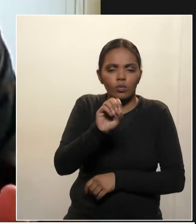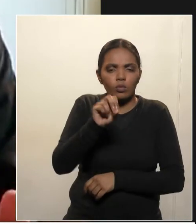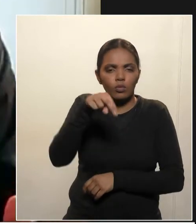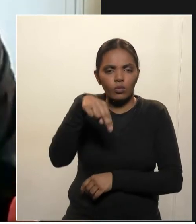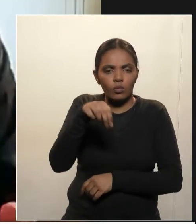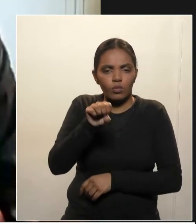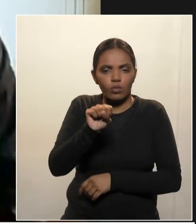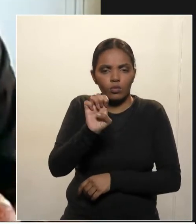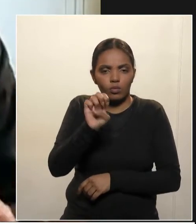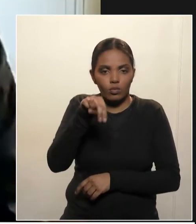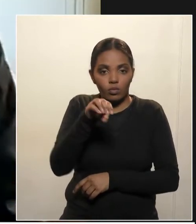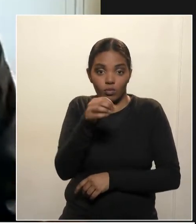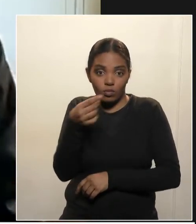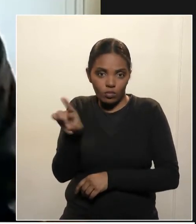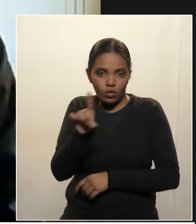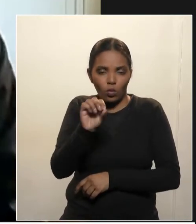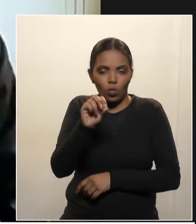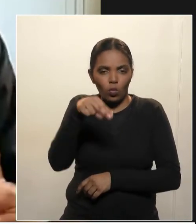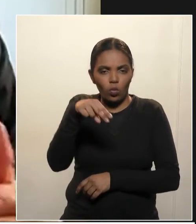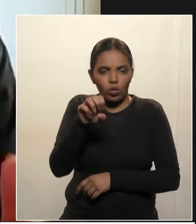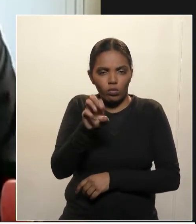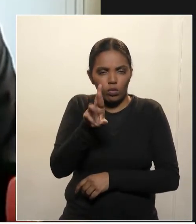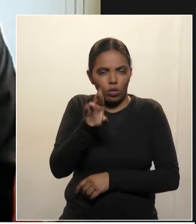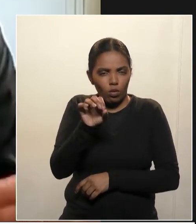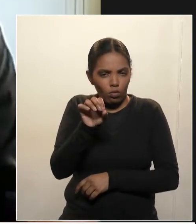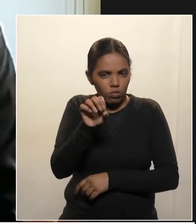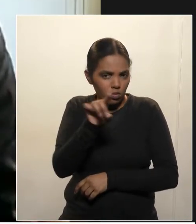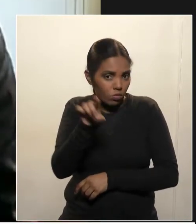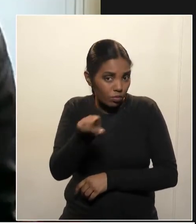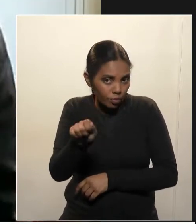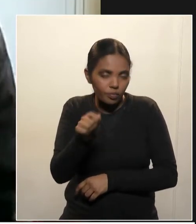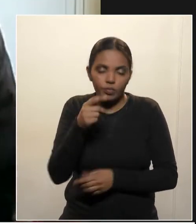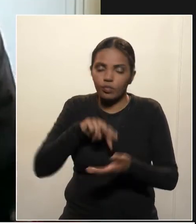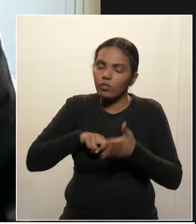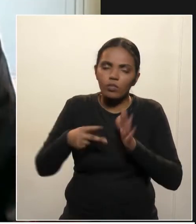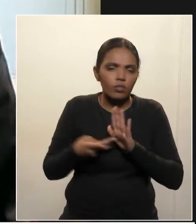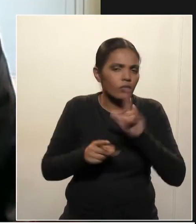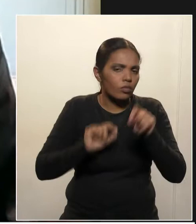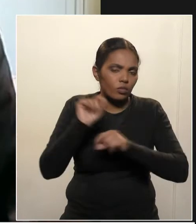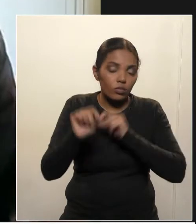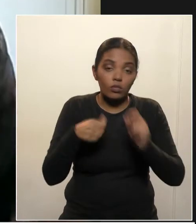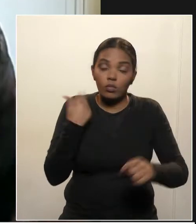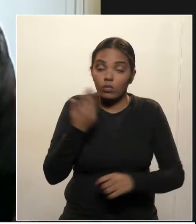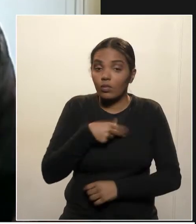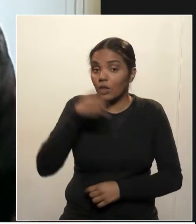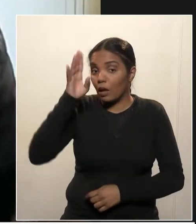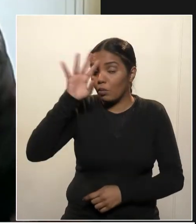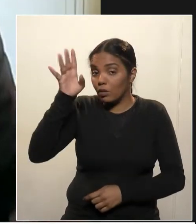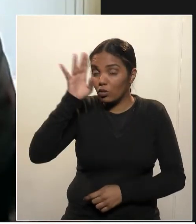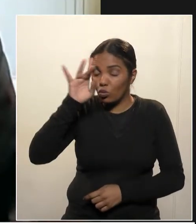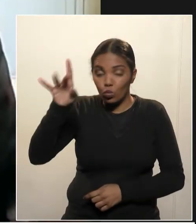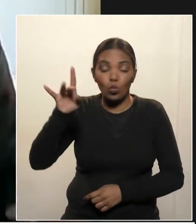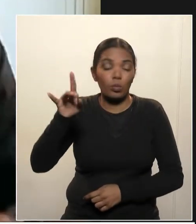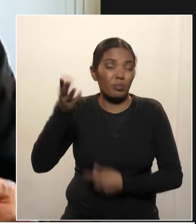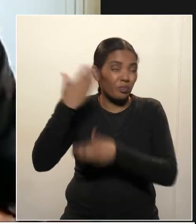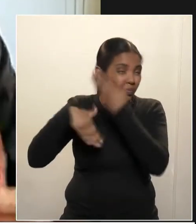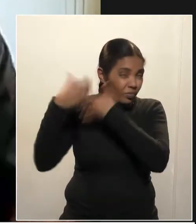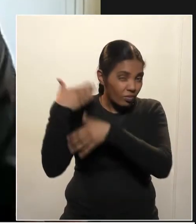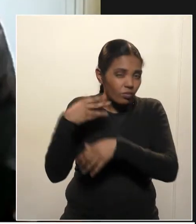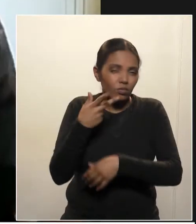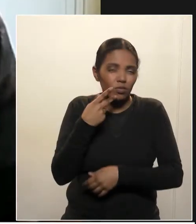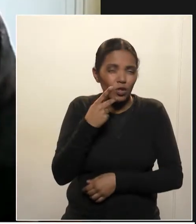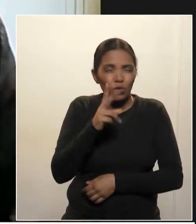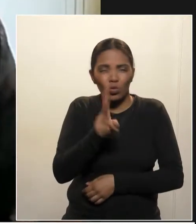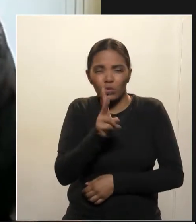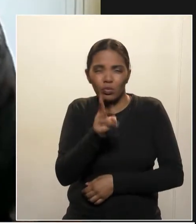se imaginava que íamos ter de dois mil e quinhentos a três mil quilômetros de rodovias vicinais cuidados